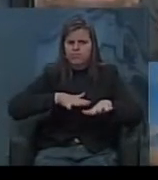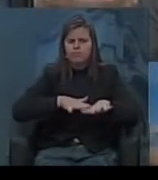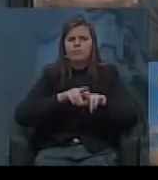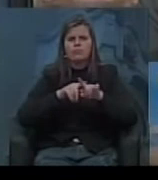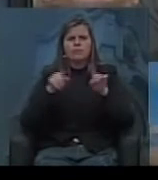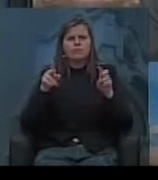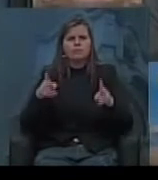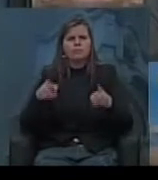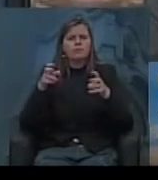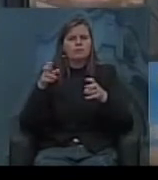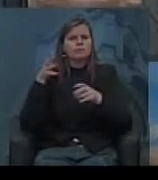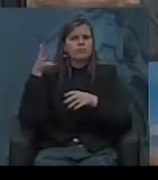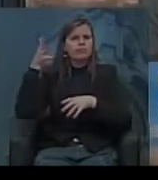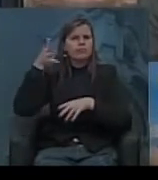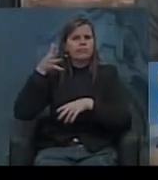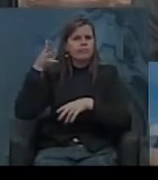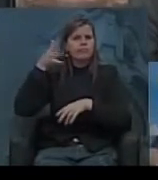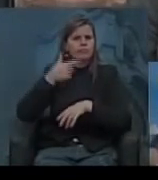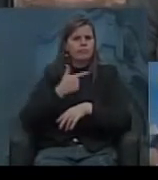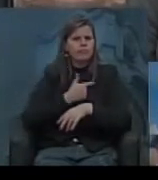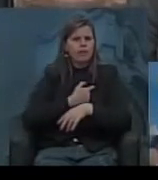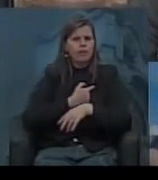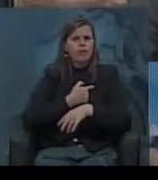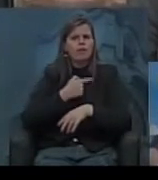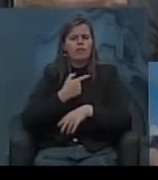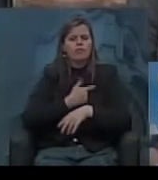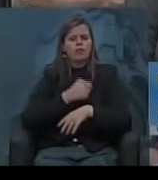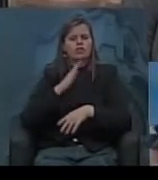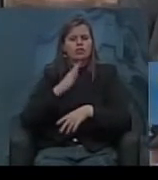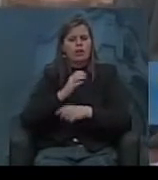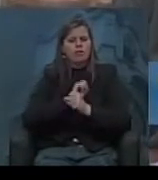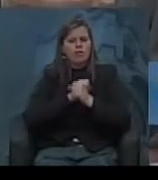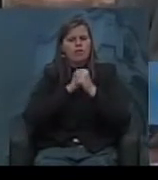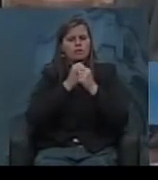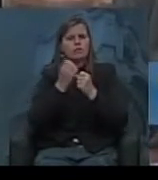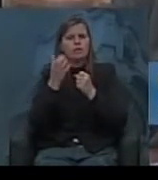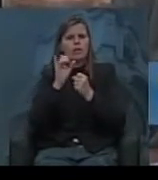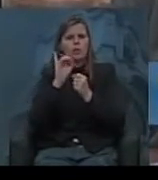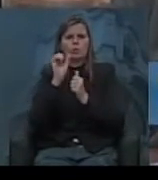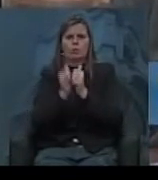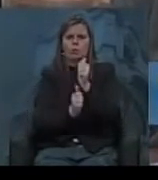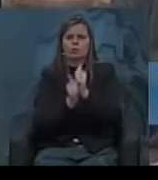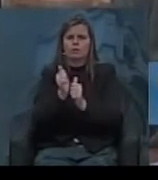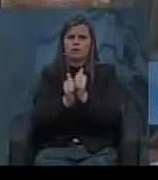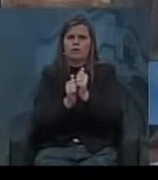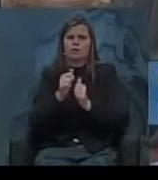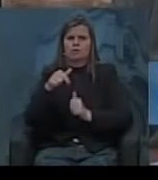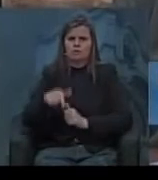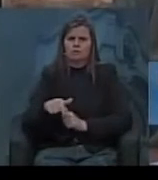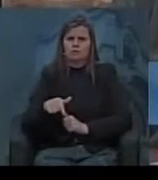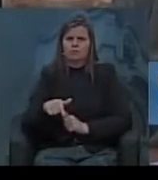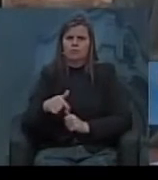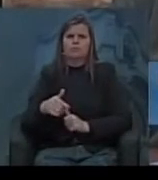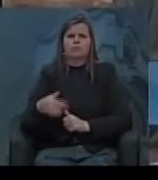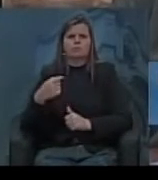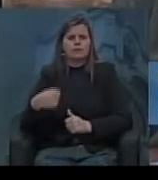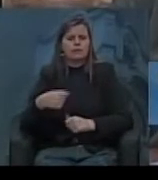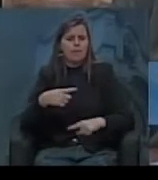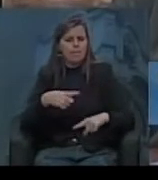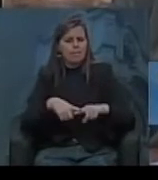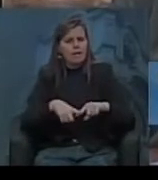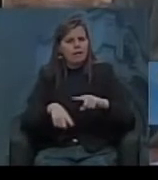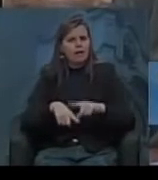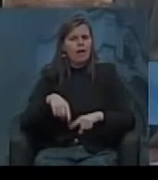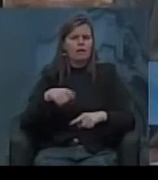se você perceber no discurso do Vargas até quando ele era candidato ele já defendia a questão da industrialização e na industrialização o mercado precisa de um mercado